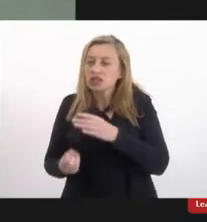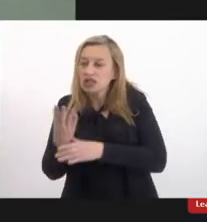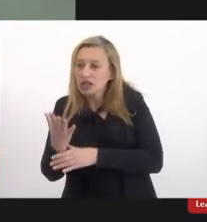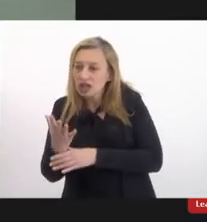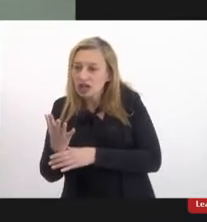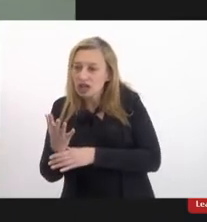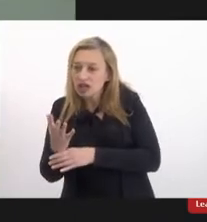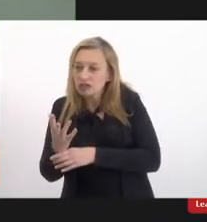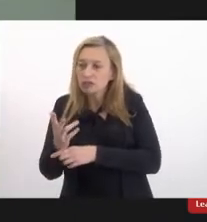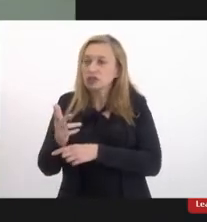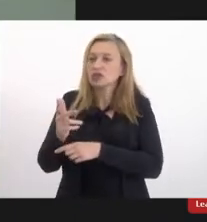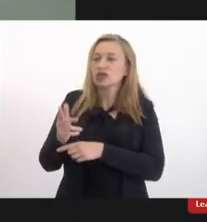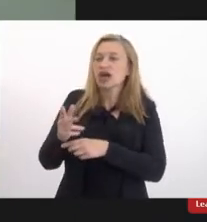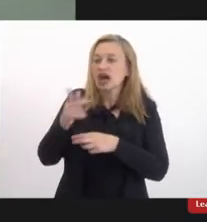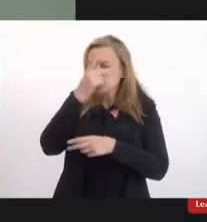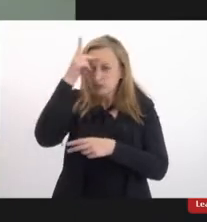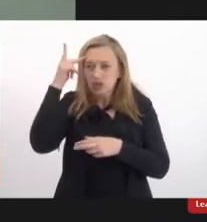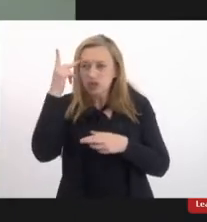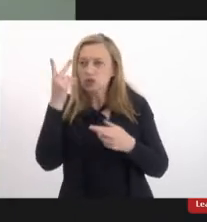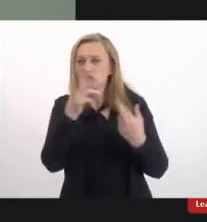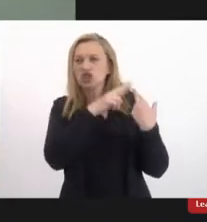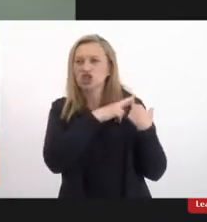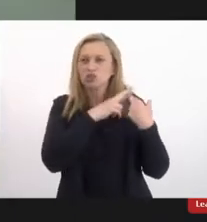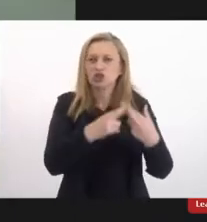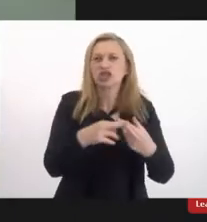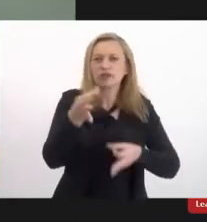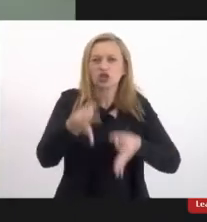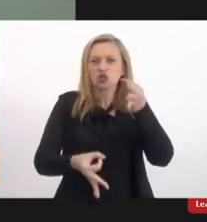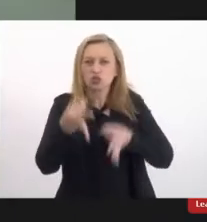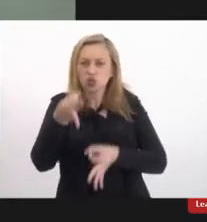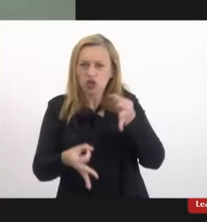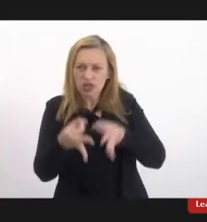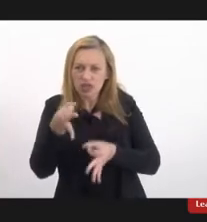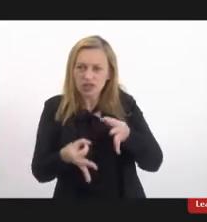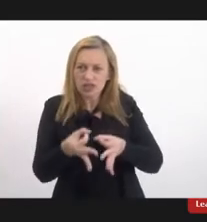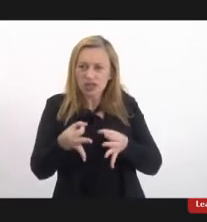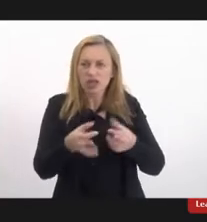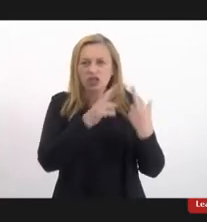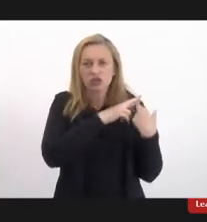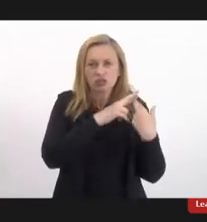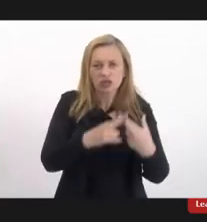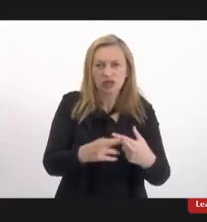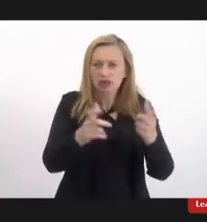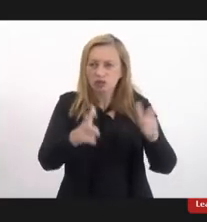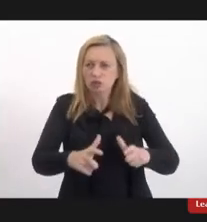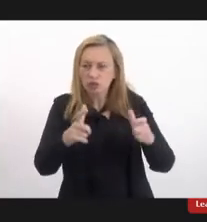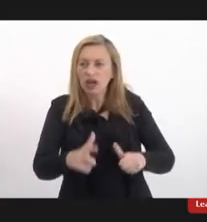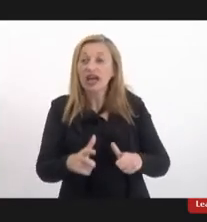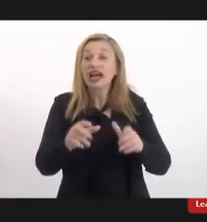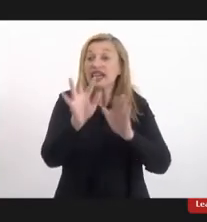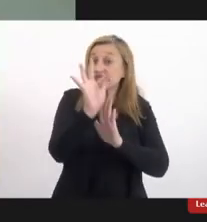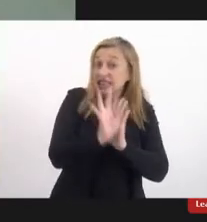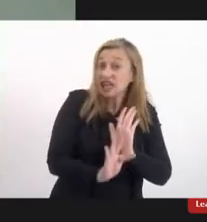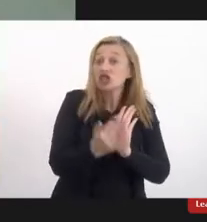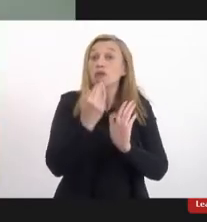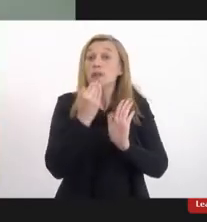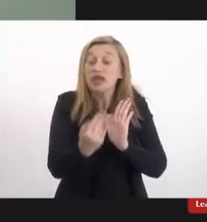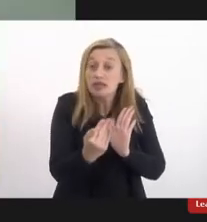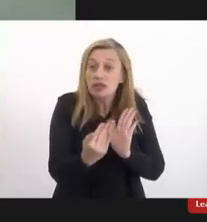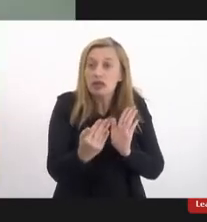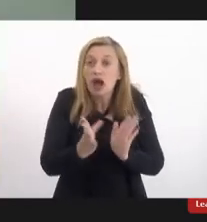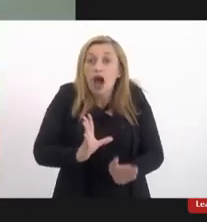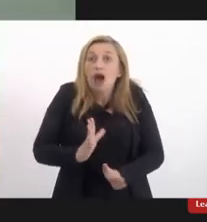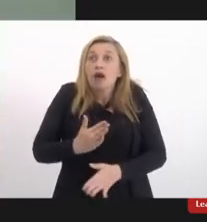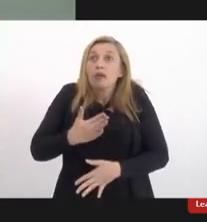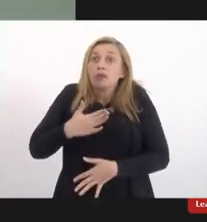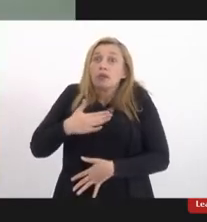pessoas responsáveis juízas auxiliares e etc passamos textos pedimos pelo amor de